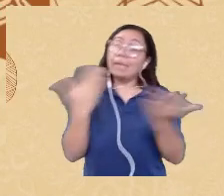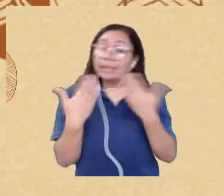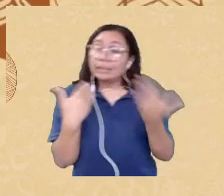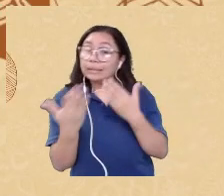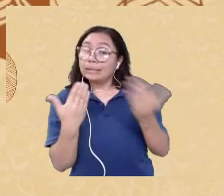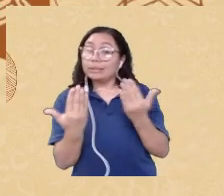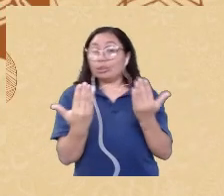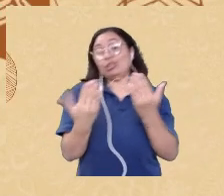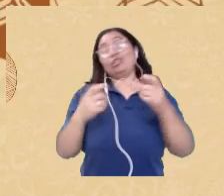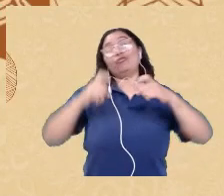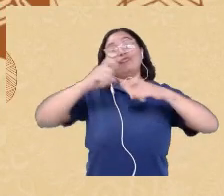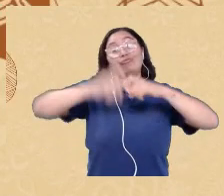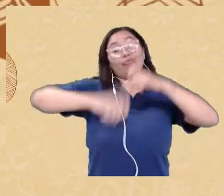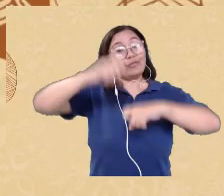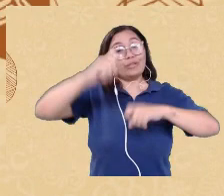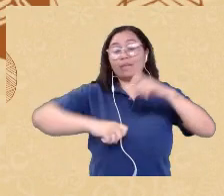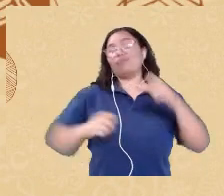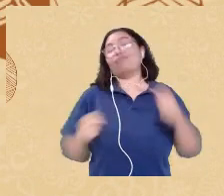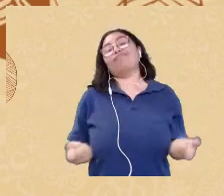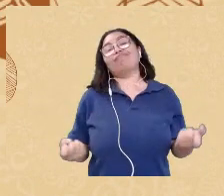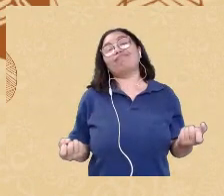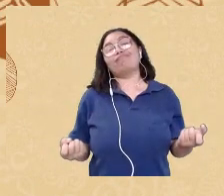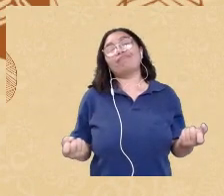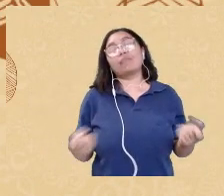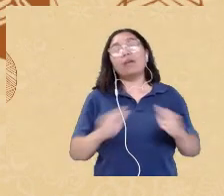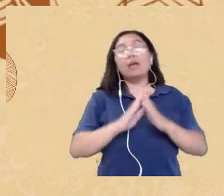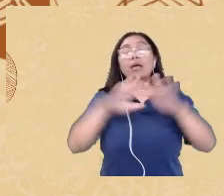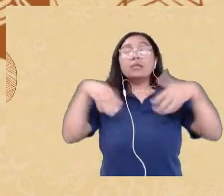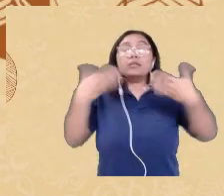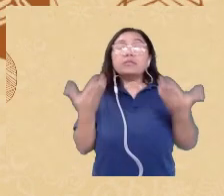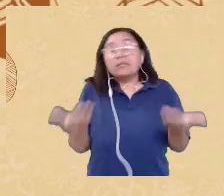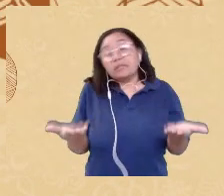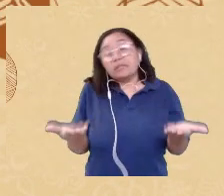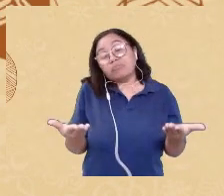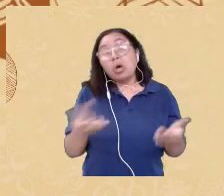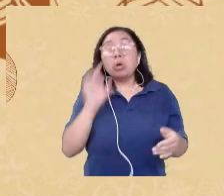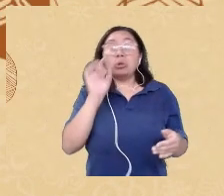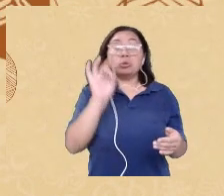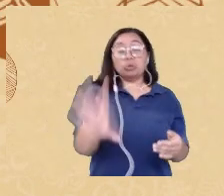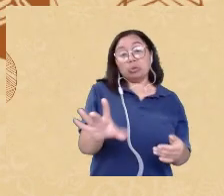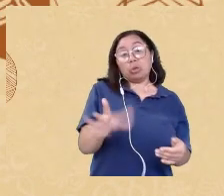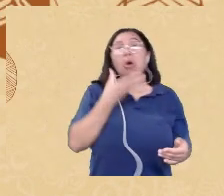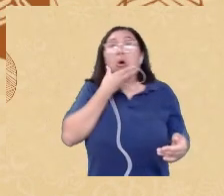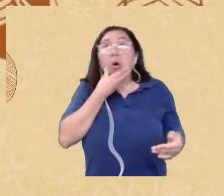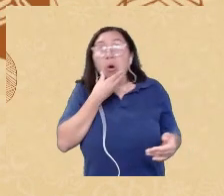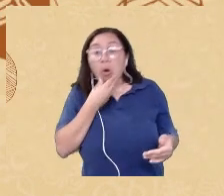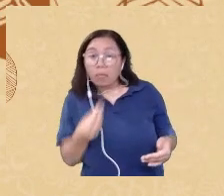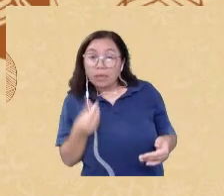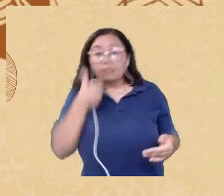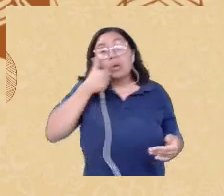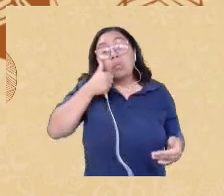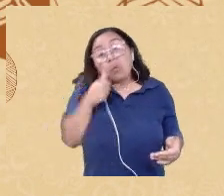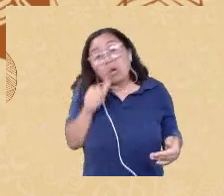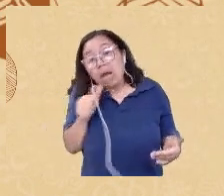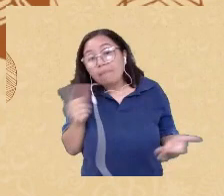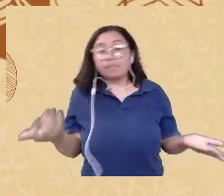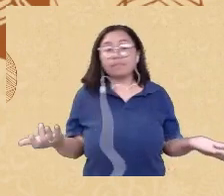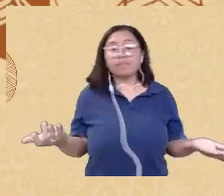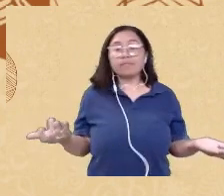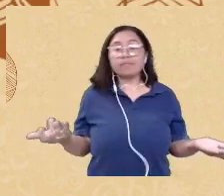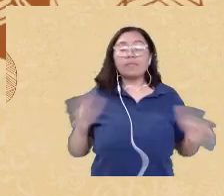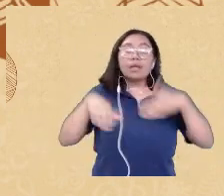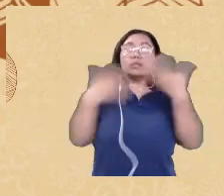gênero estabelecidas nesses estudos são apenas homem e mulher certo tanto é que nós fomos buscar